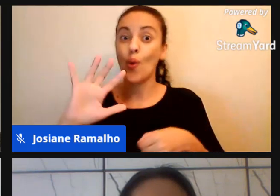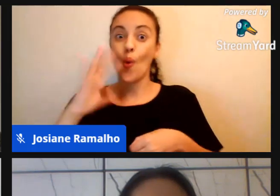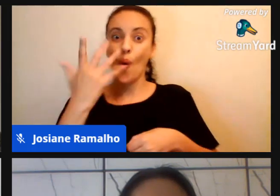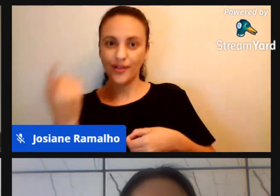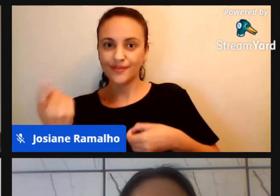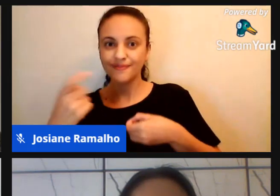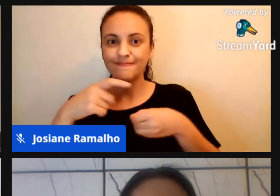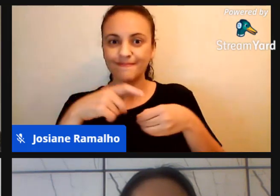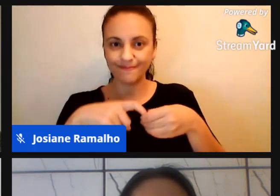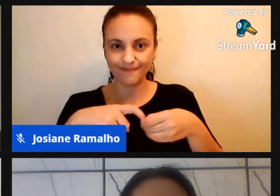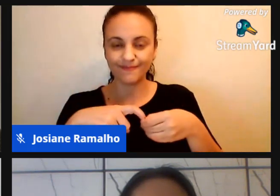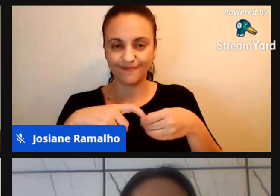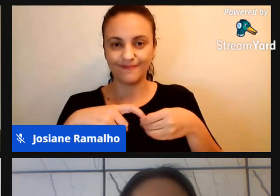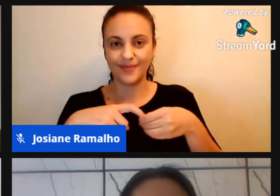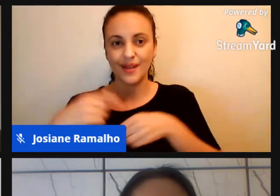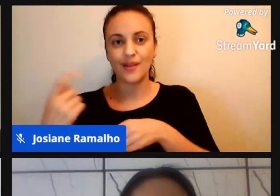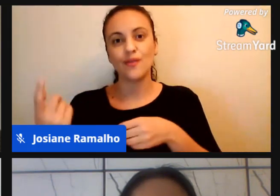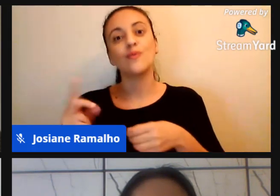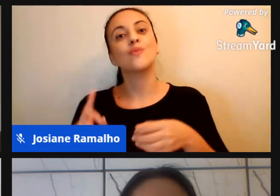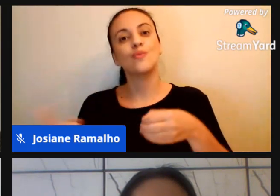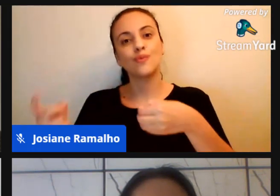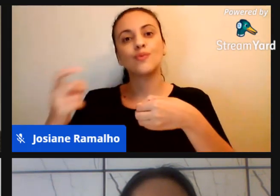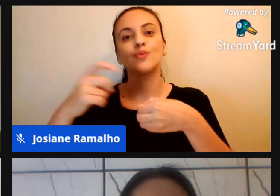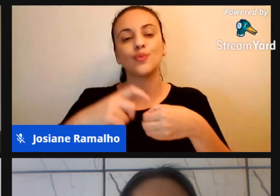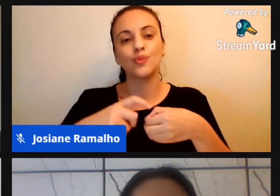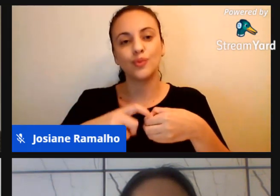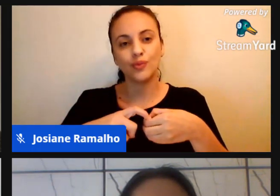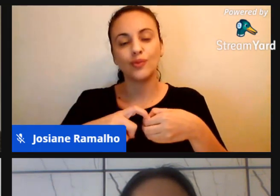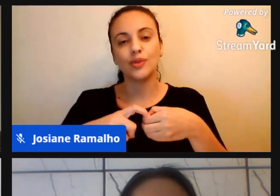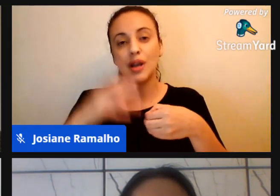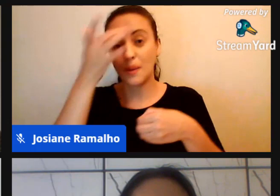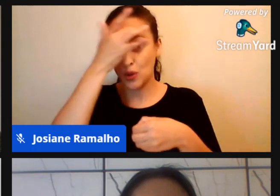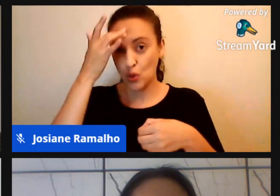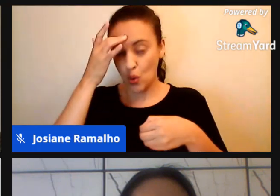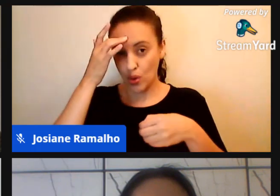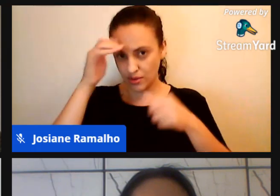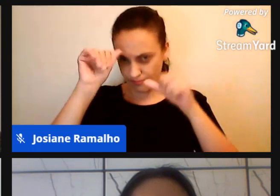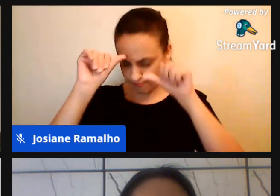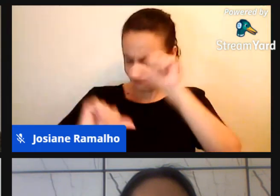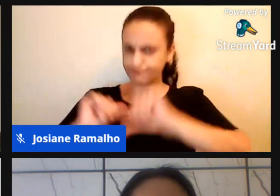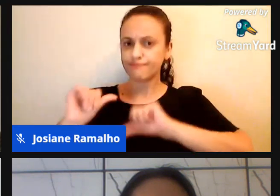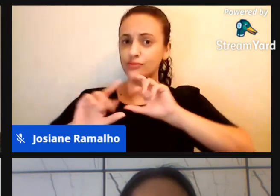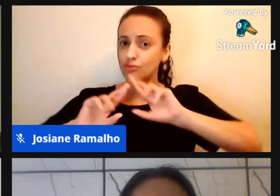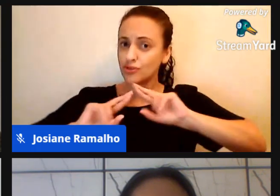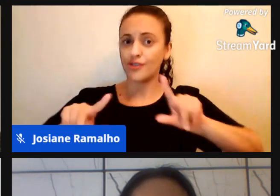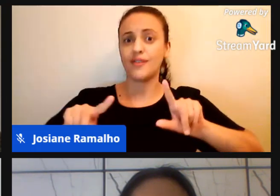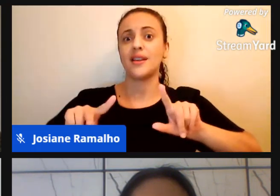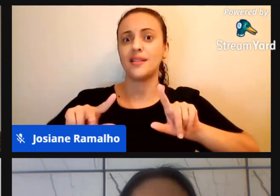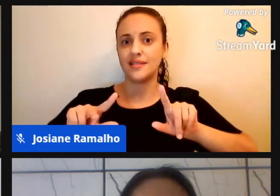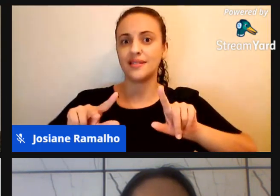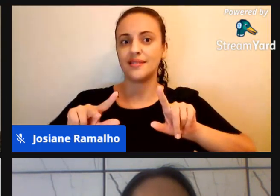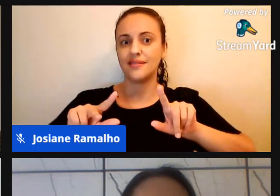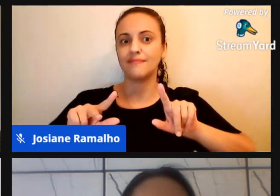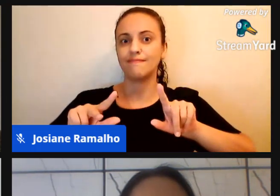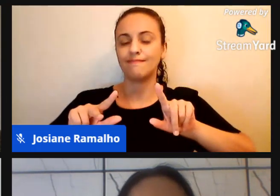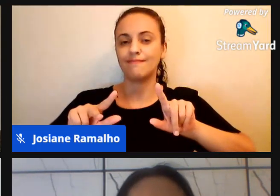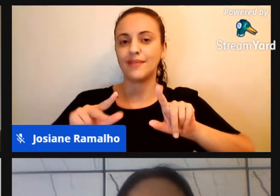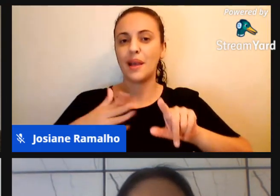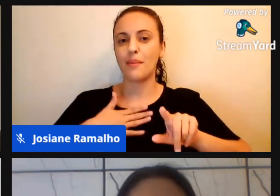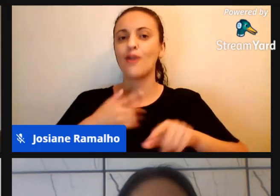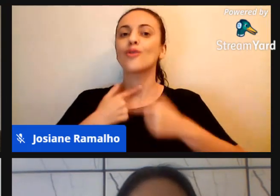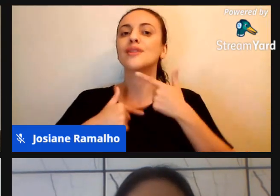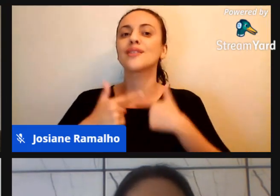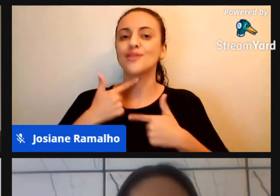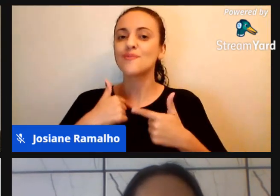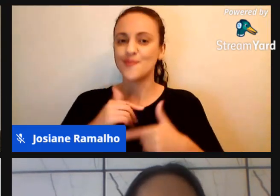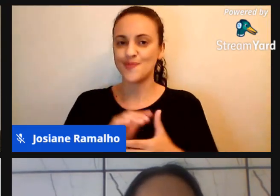voltarmos, nós vamos voltar pessoas diferentes, e assim eu espero. Cristiane,